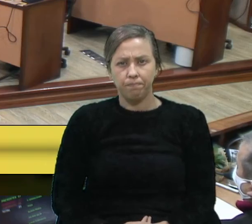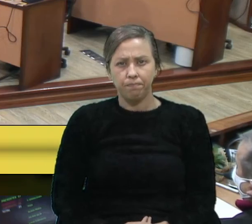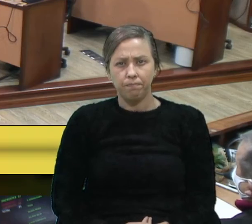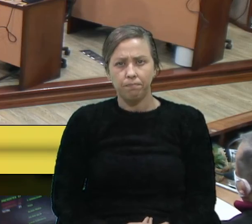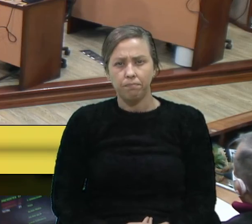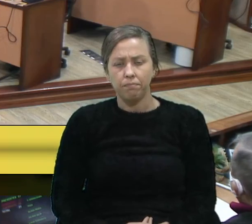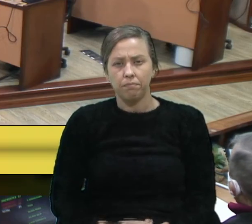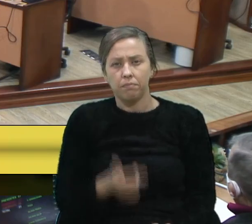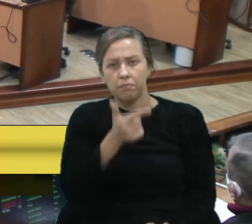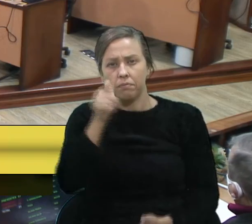Próximo inscrito.